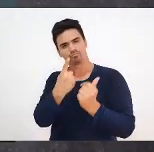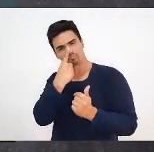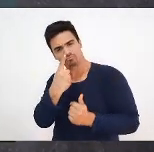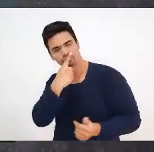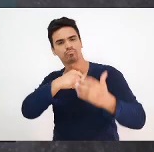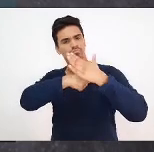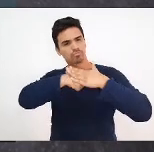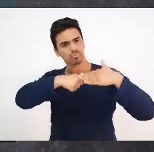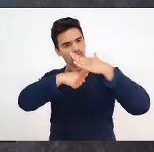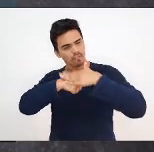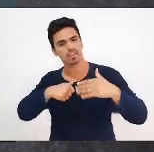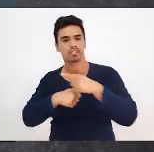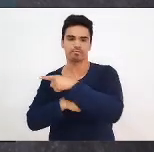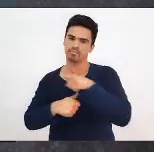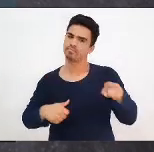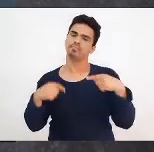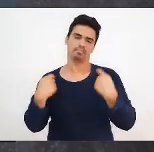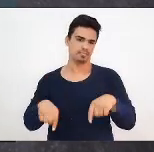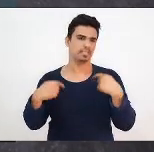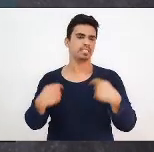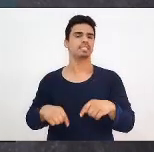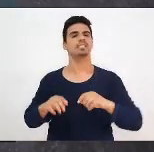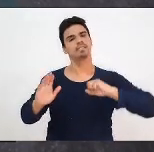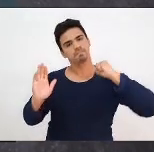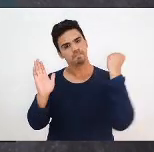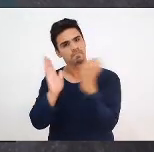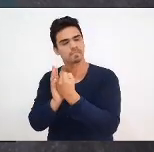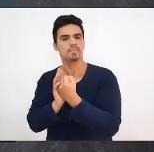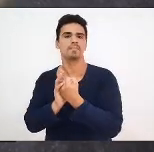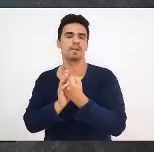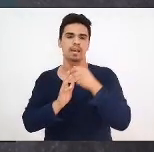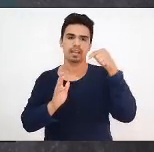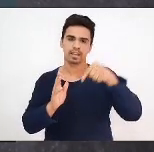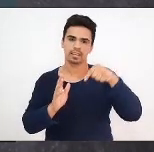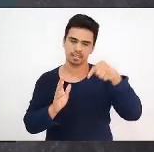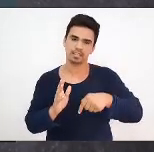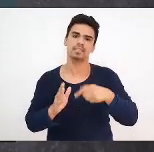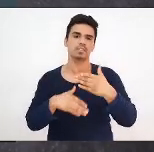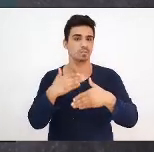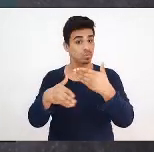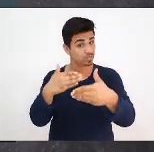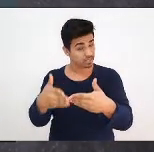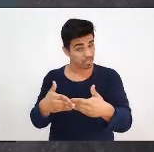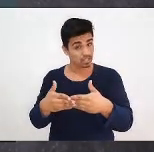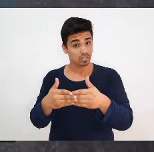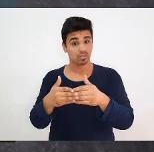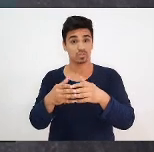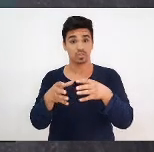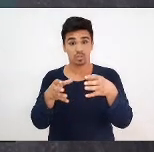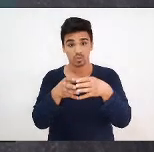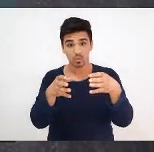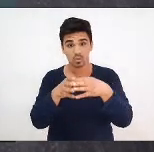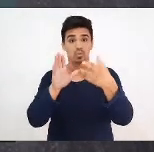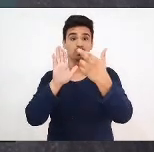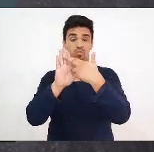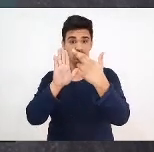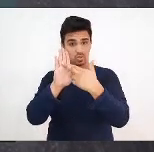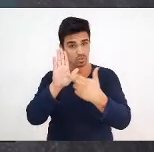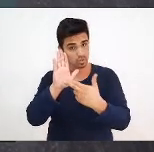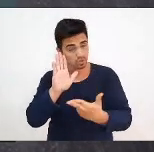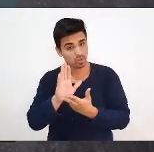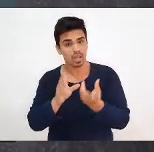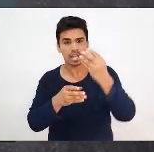precisam ser a marca do processo de formação em psicologia. E esse conjunto de requisitos formam a identidade profissional